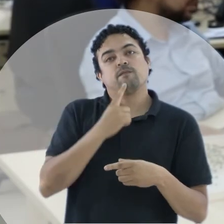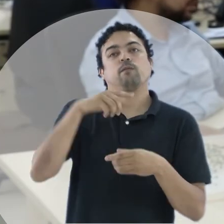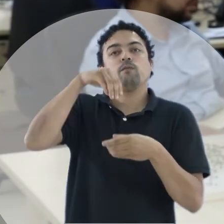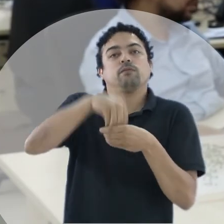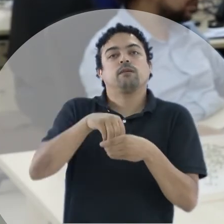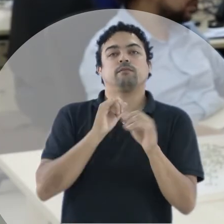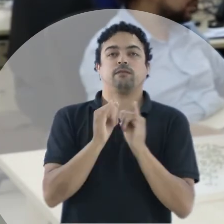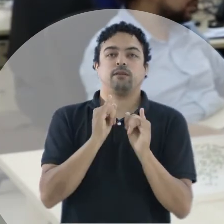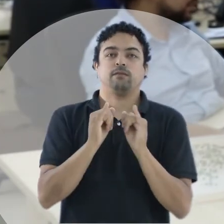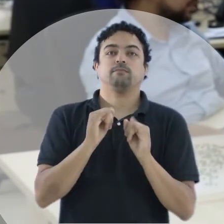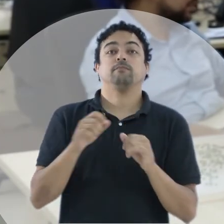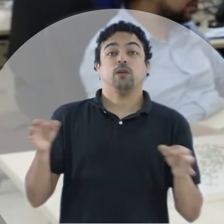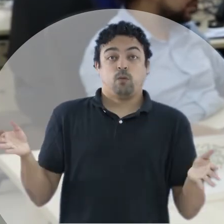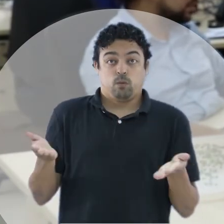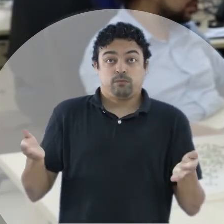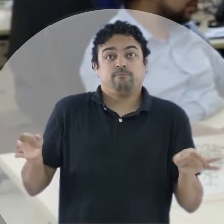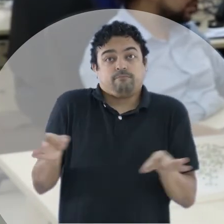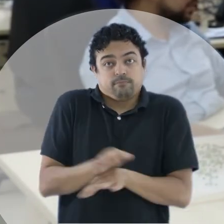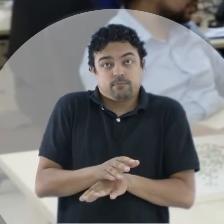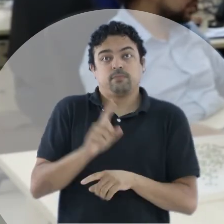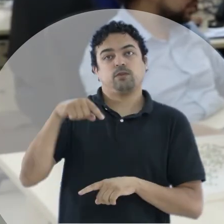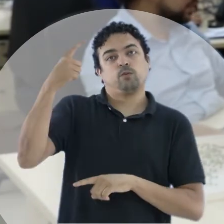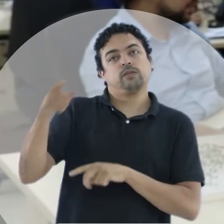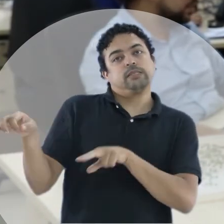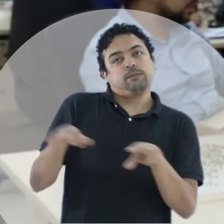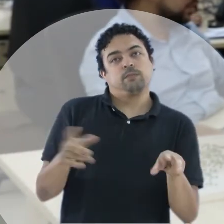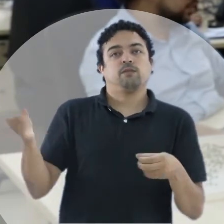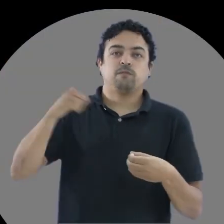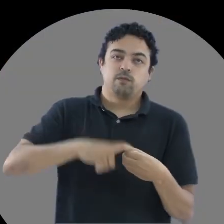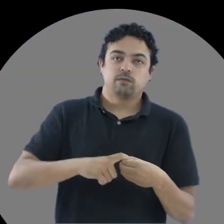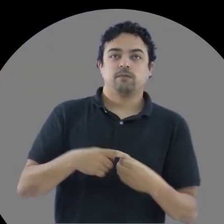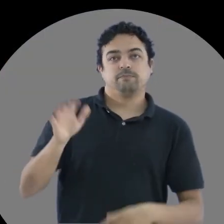Ficamos por aqui e semana que vem estamos de volta com mais um IFC é Ação. Até lá!